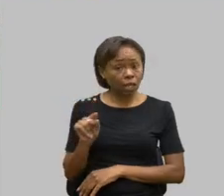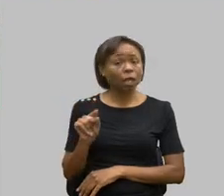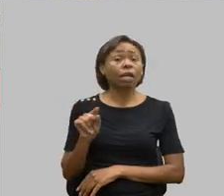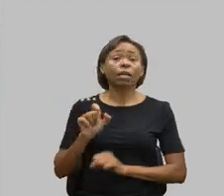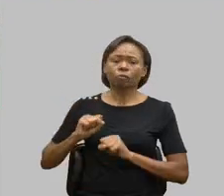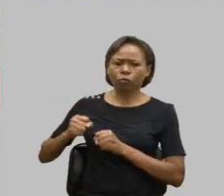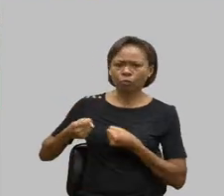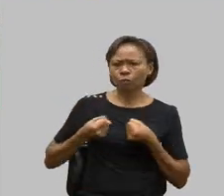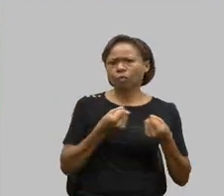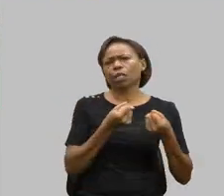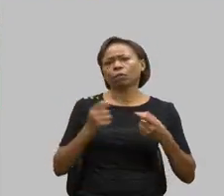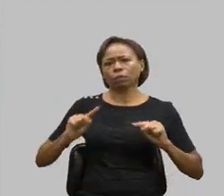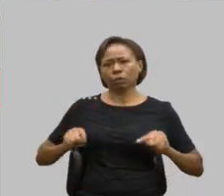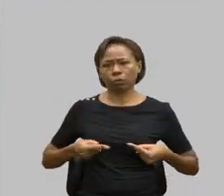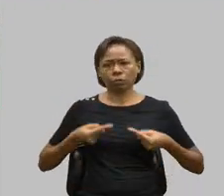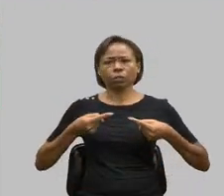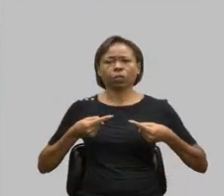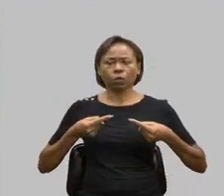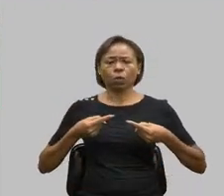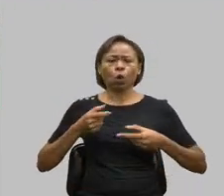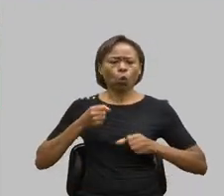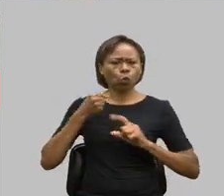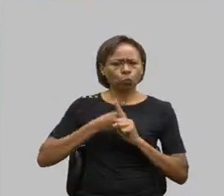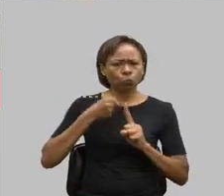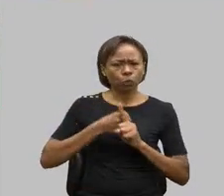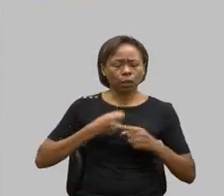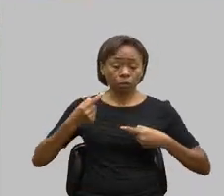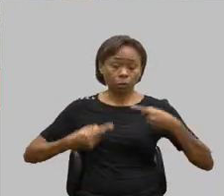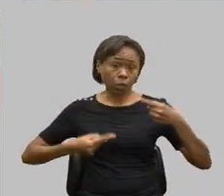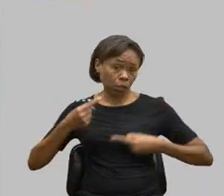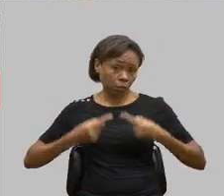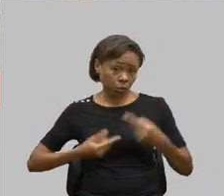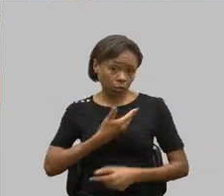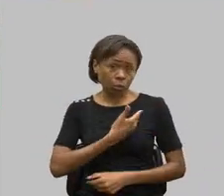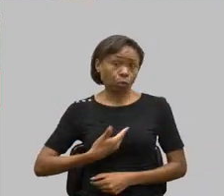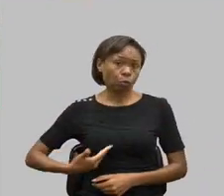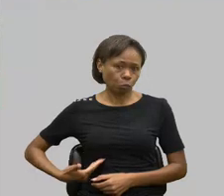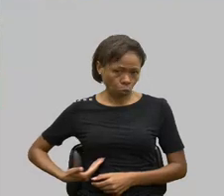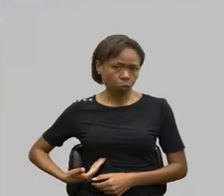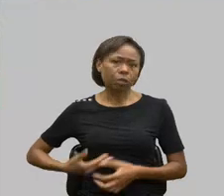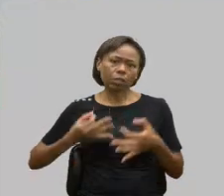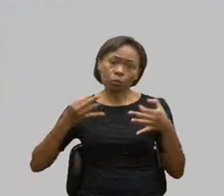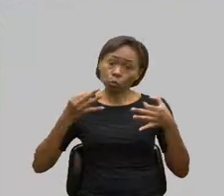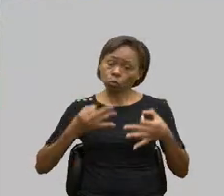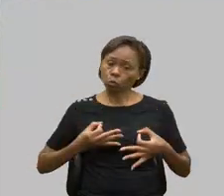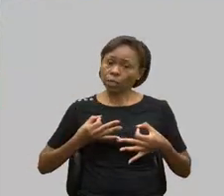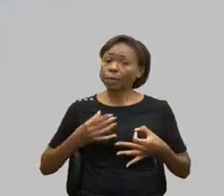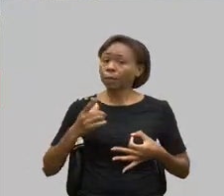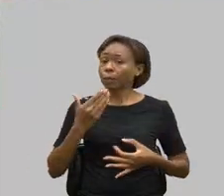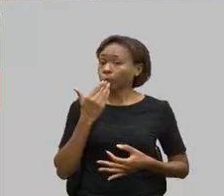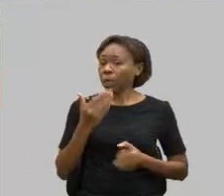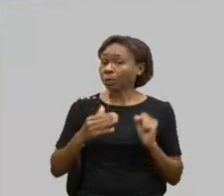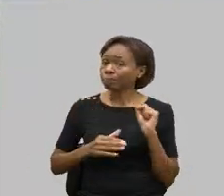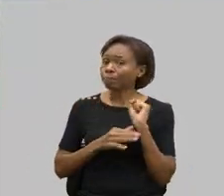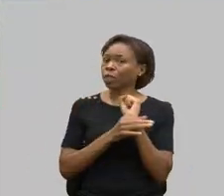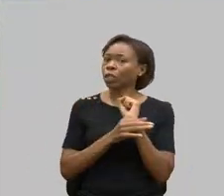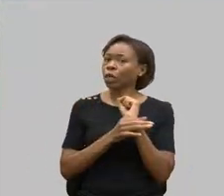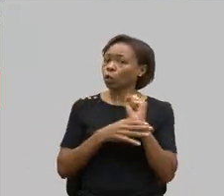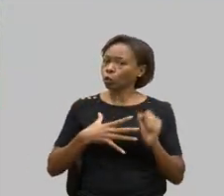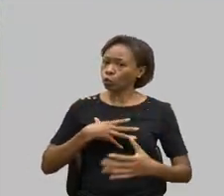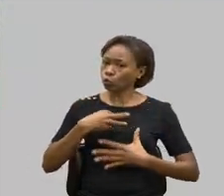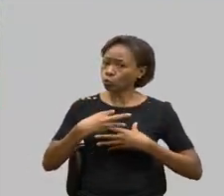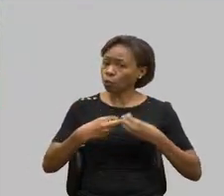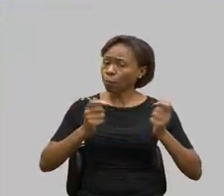enfrentar os desafios, a lutar por políticas públicas justas e a garantir que seus entes queridos tenham acesso